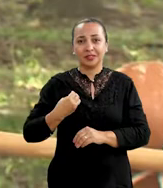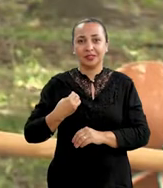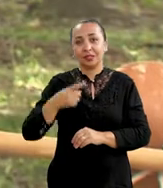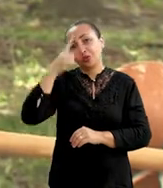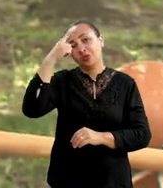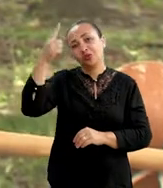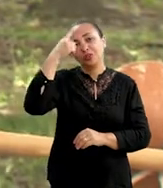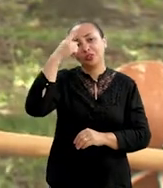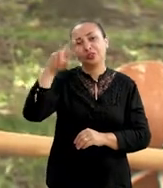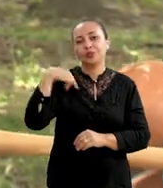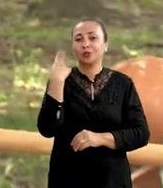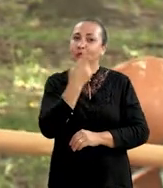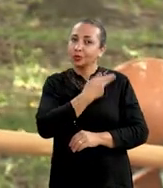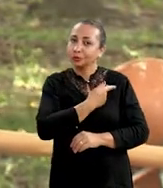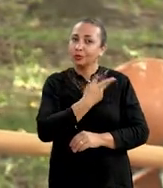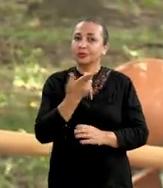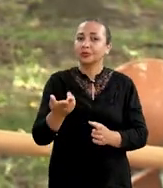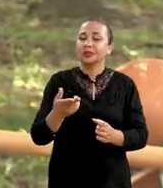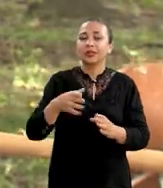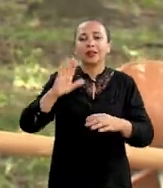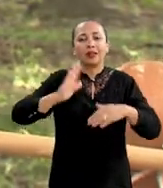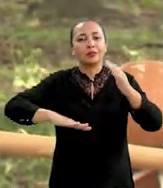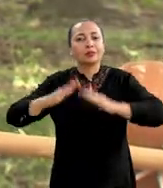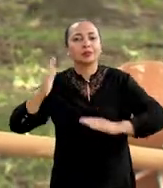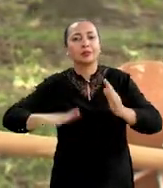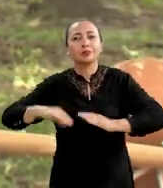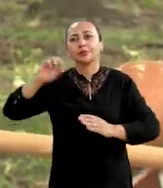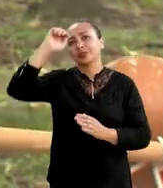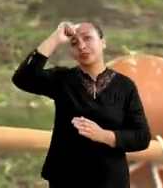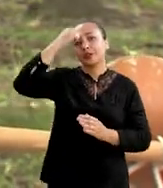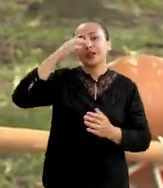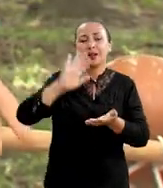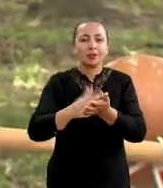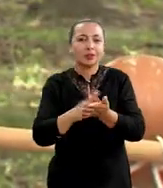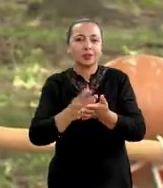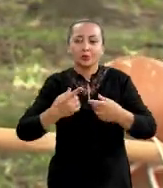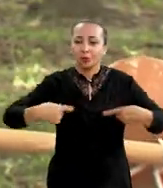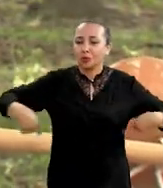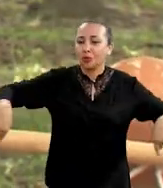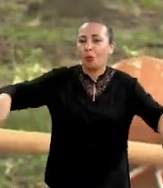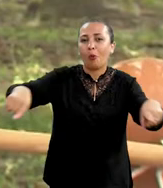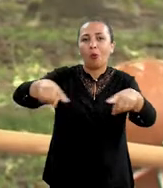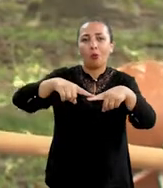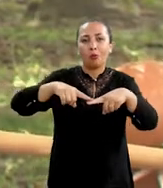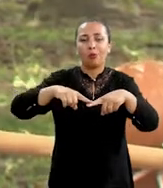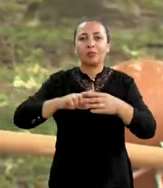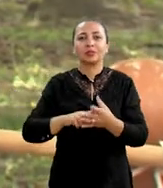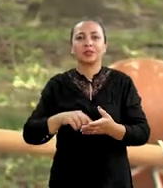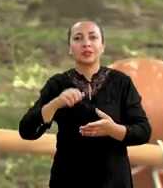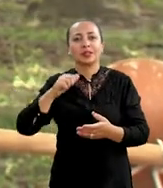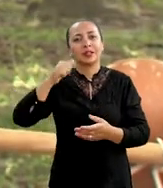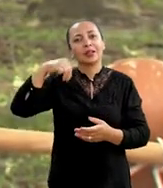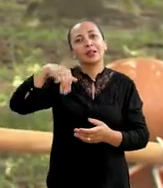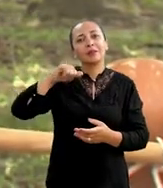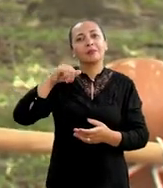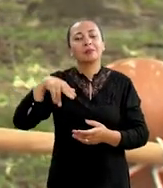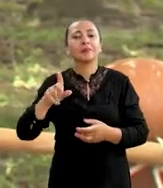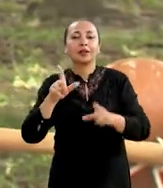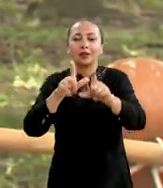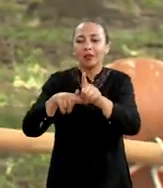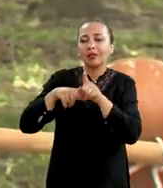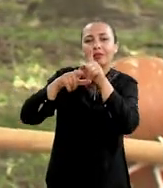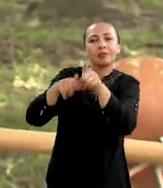está no nosso dia a dia, que é o tambor de crioula, que é o samba de roda, que é a mina aqui no